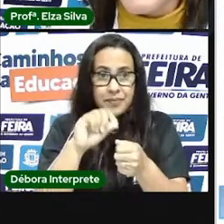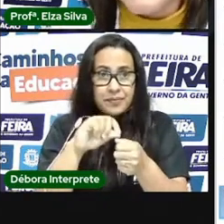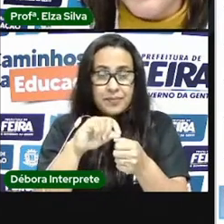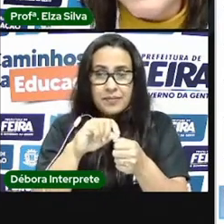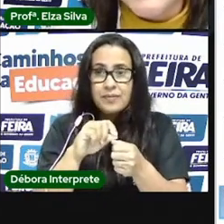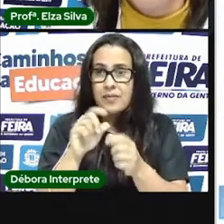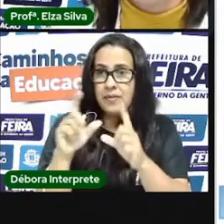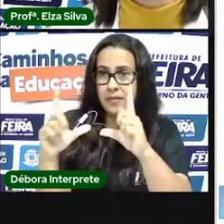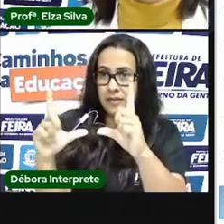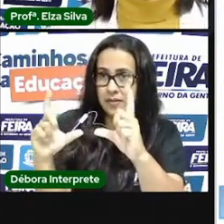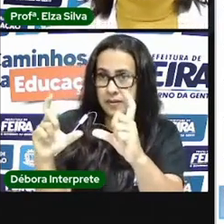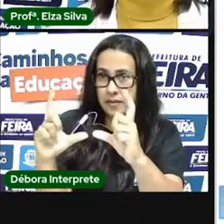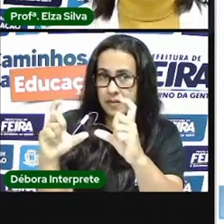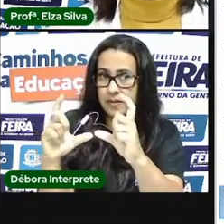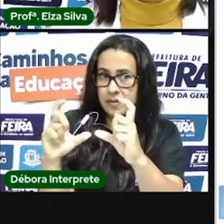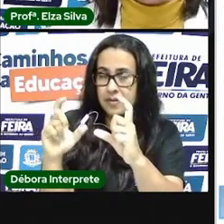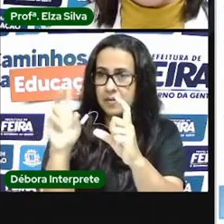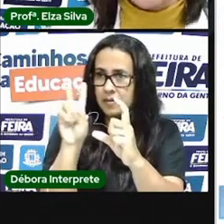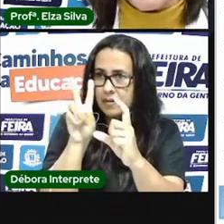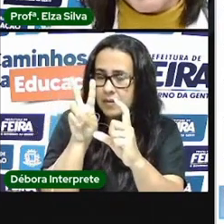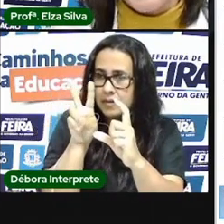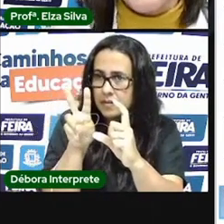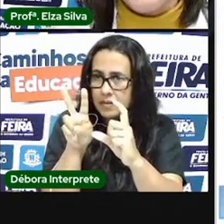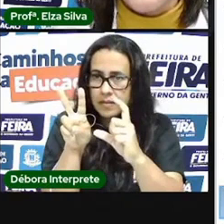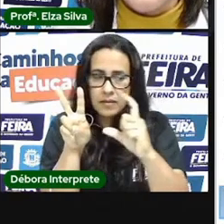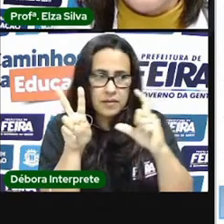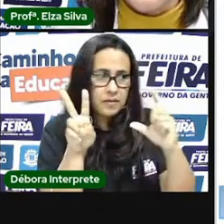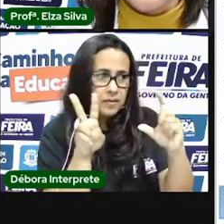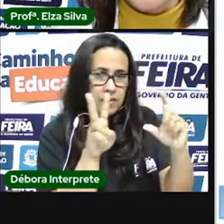mais possível que ele puder da realidade